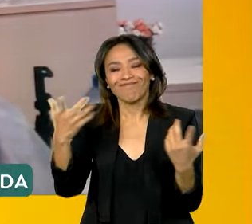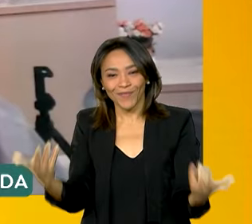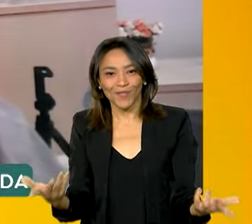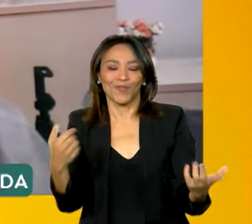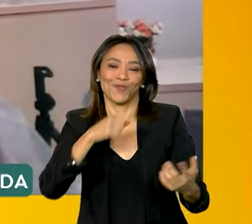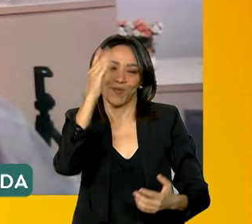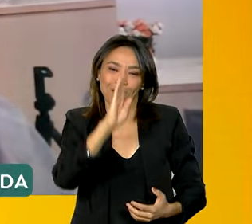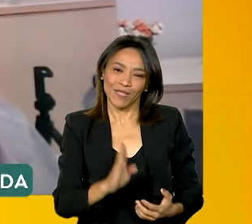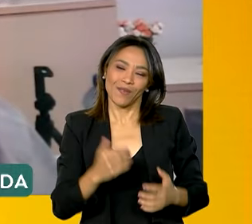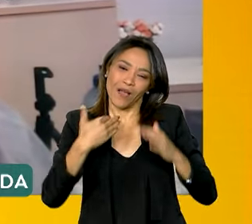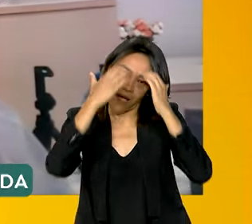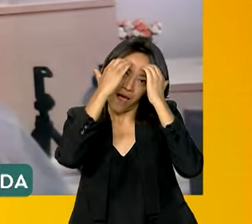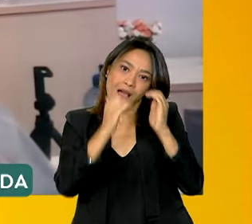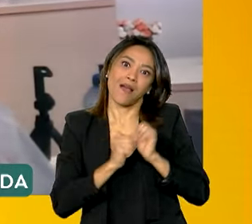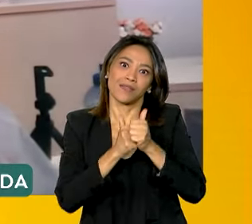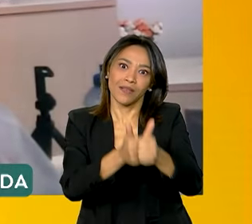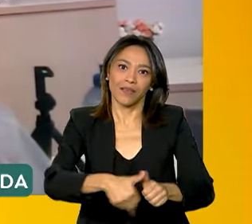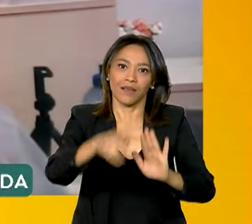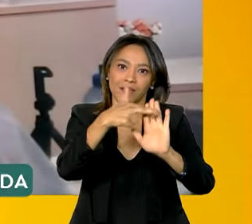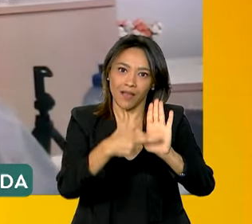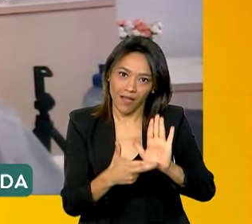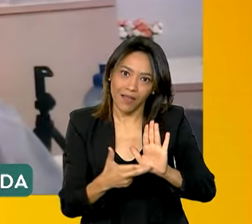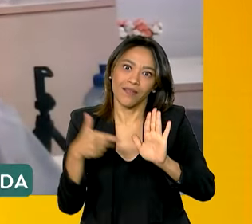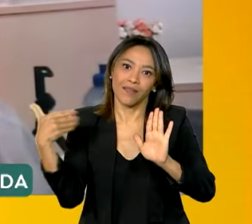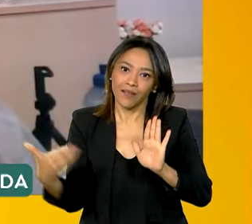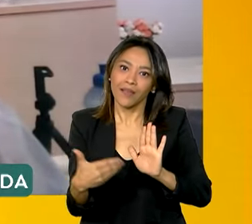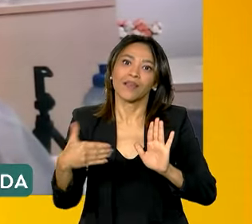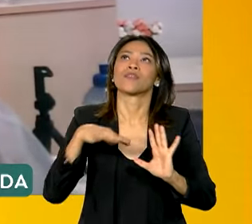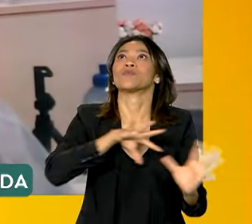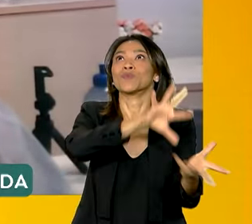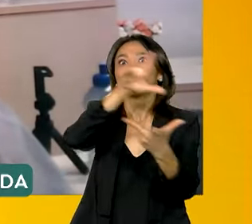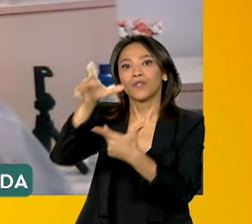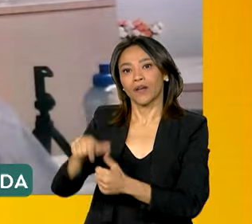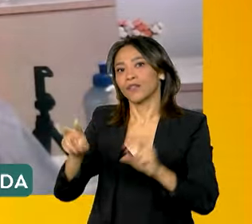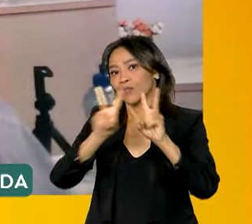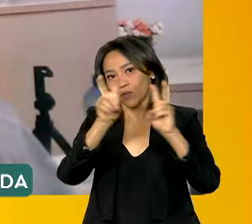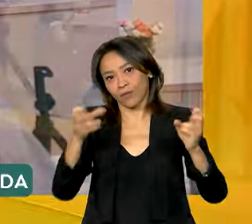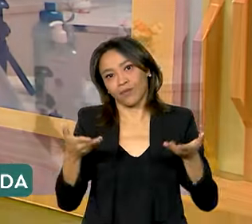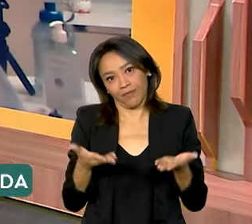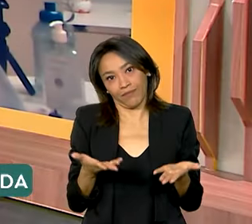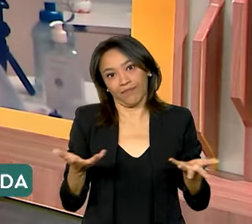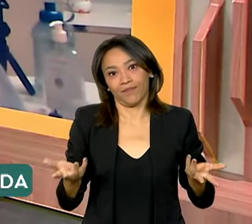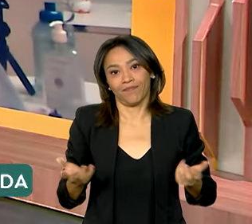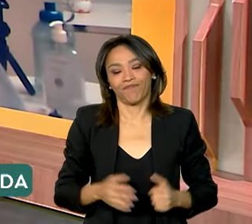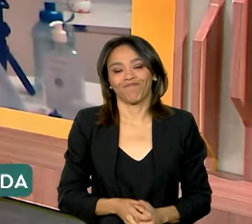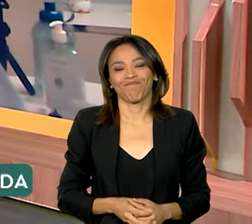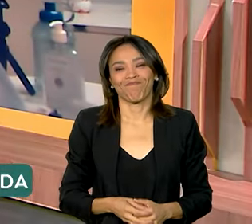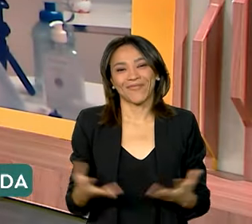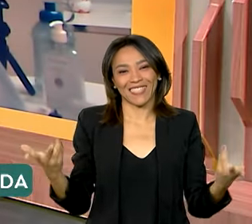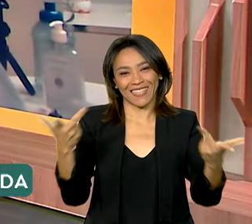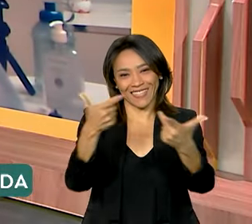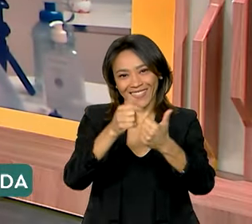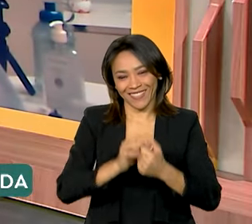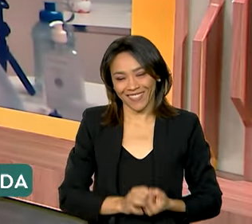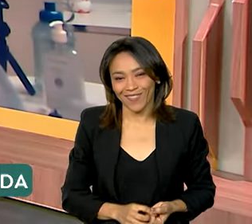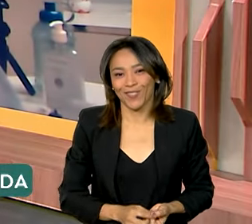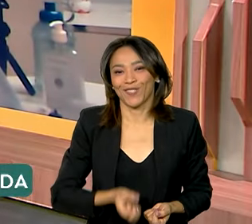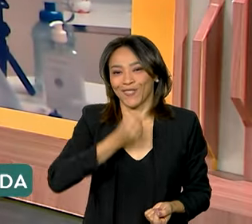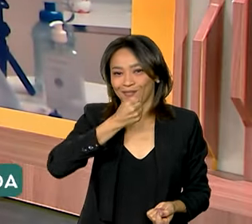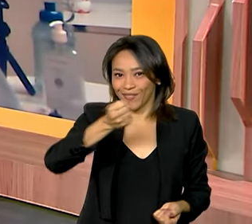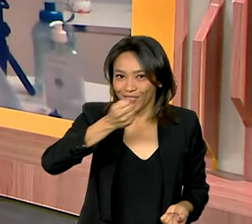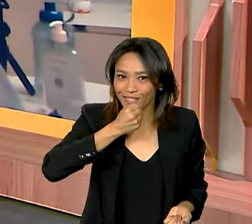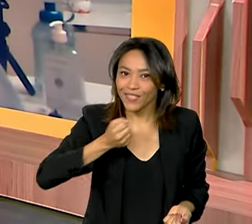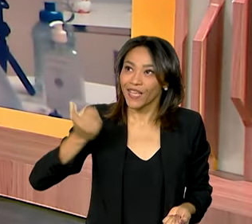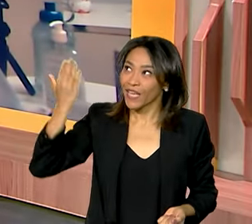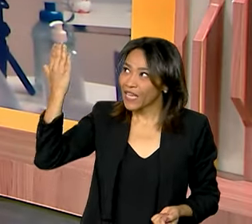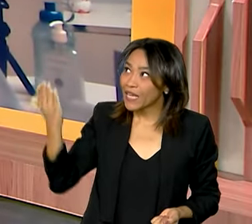sustentabilidade nos fóruns mundiais relacionados à ecologia. Excelente, eu conversei com o Tomé Guti, ele